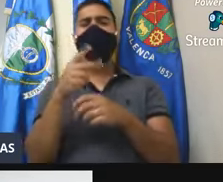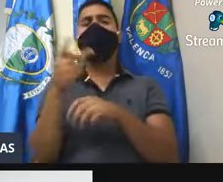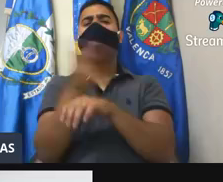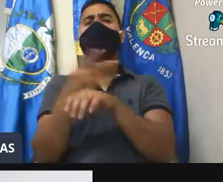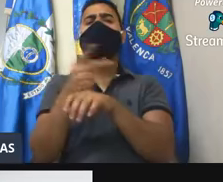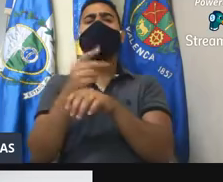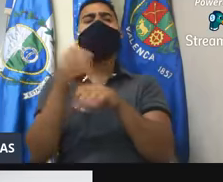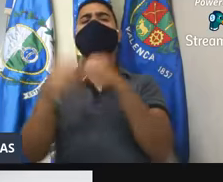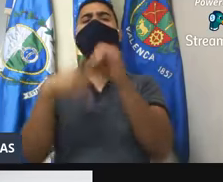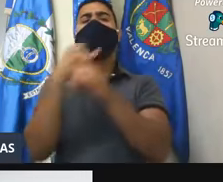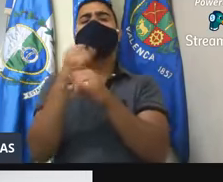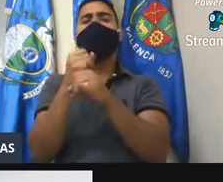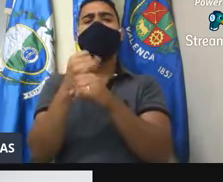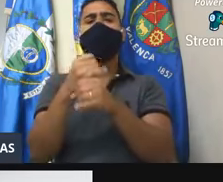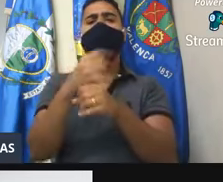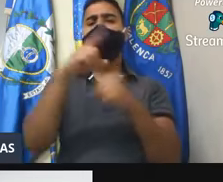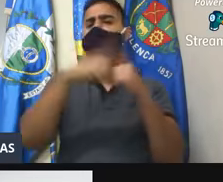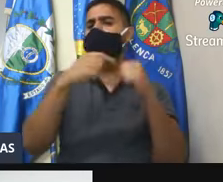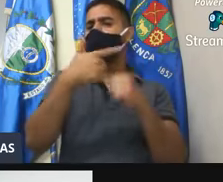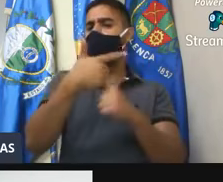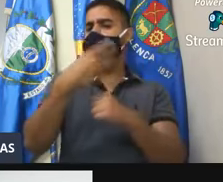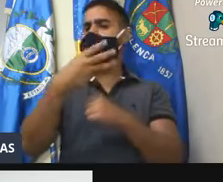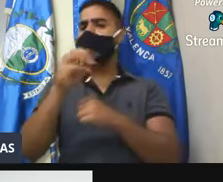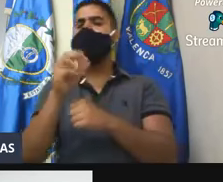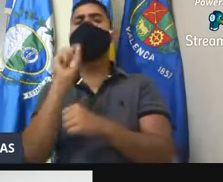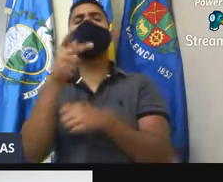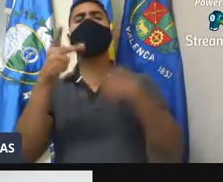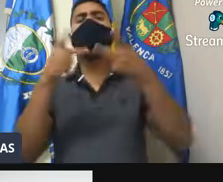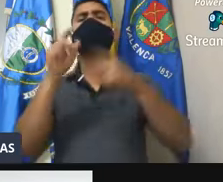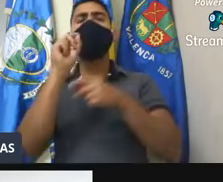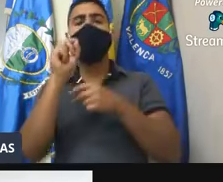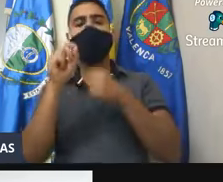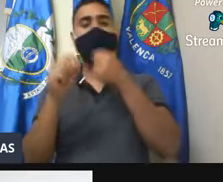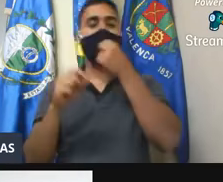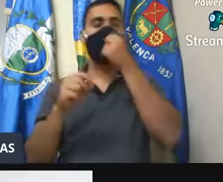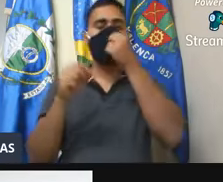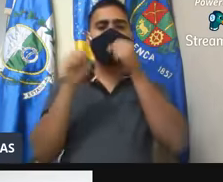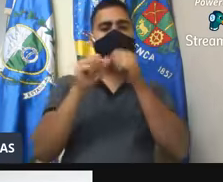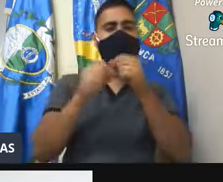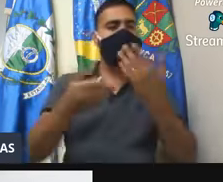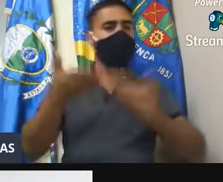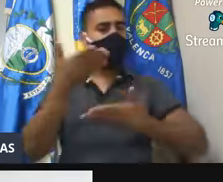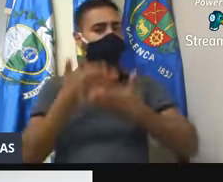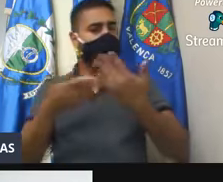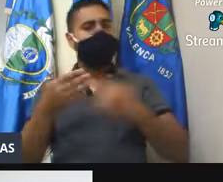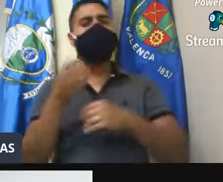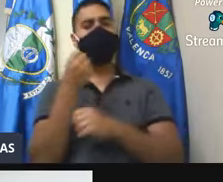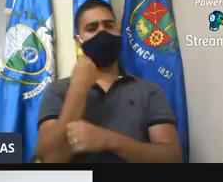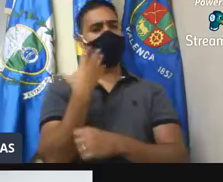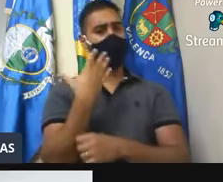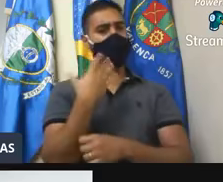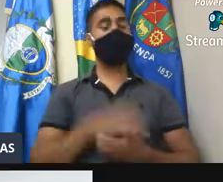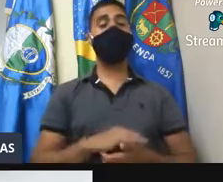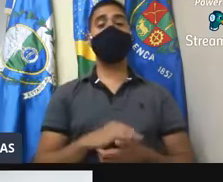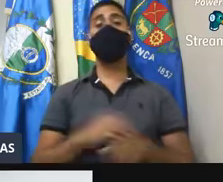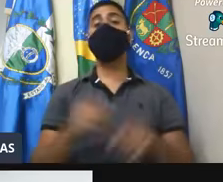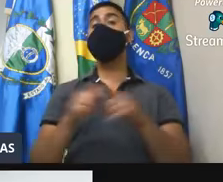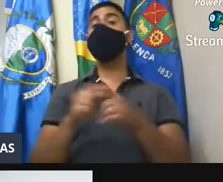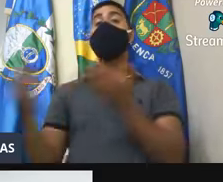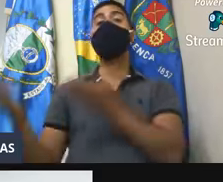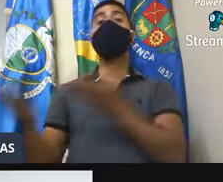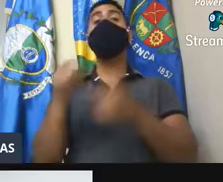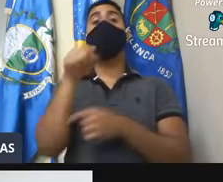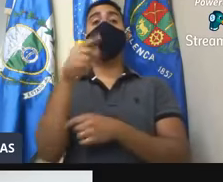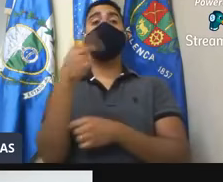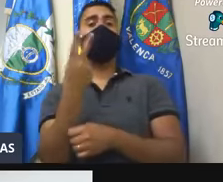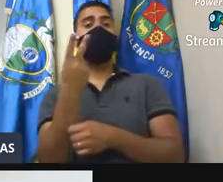Código de Trânsito Brasileiro, artigo 230, o que ele diz? E aí fazer essa interlocução vai ser bom demais. Quero convidar vocês para as duas coisas. A